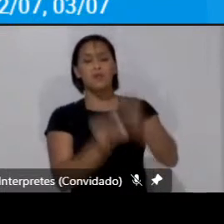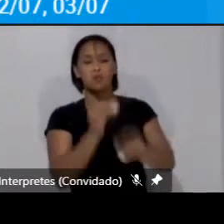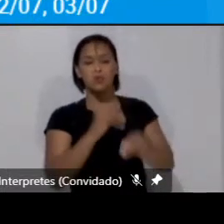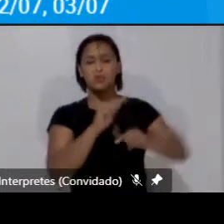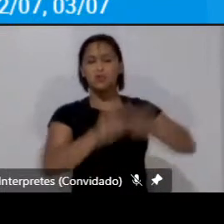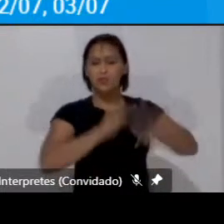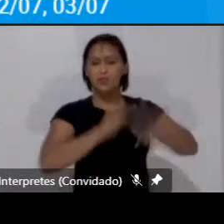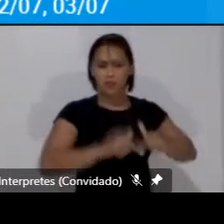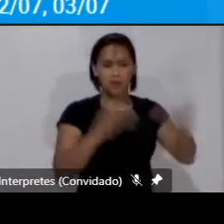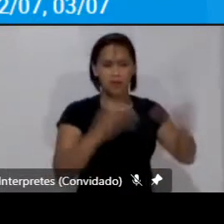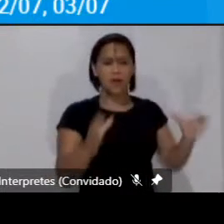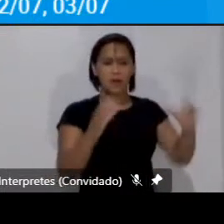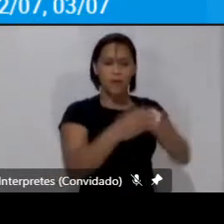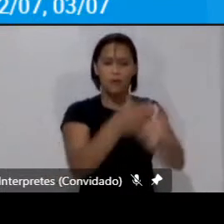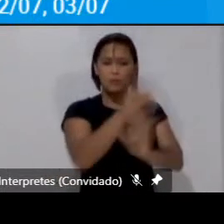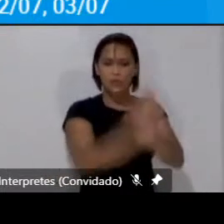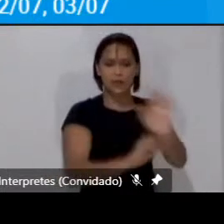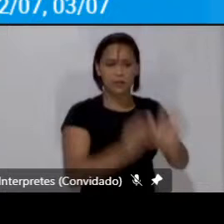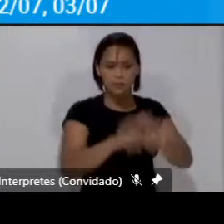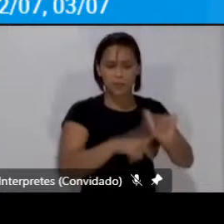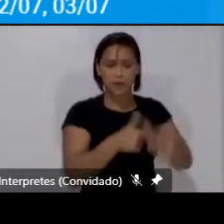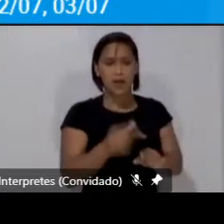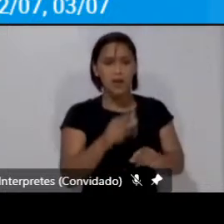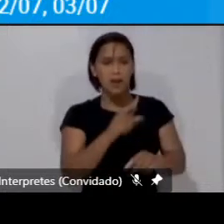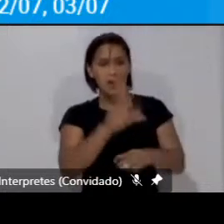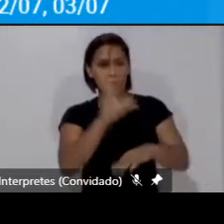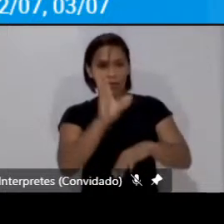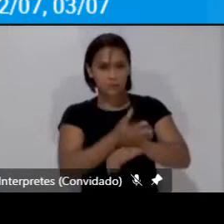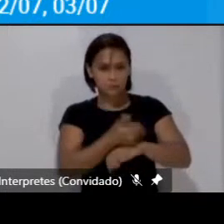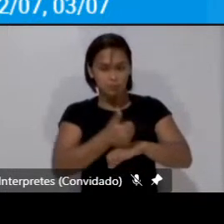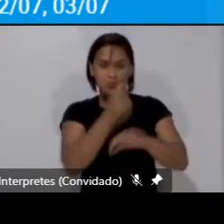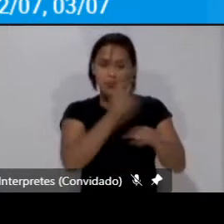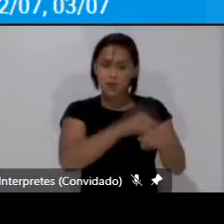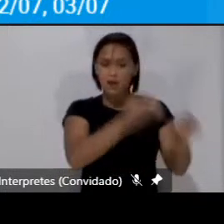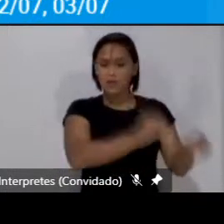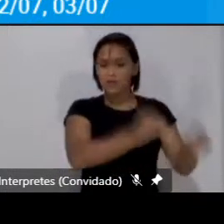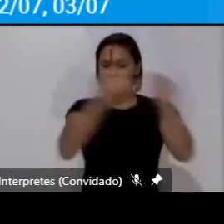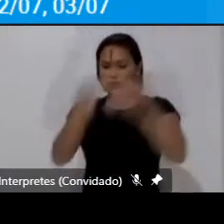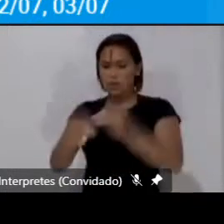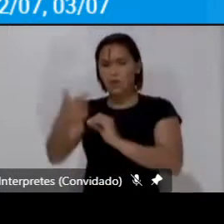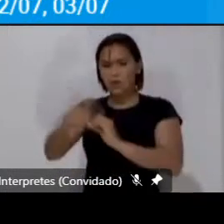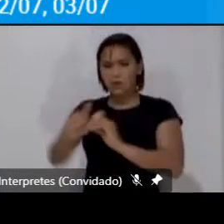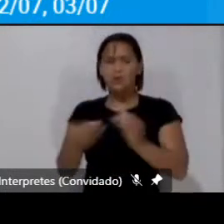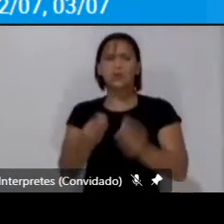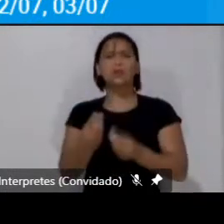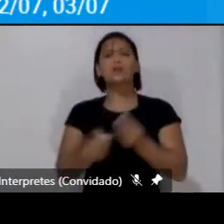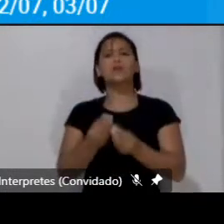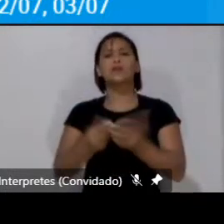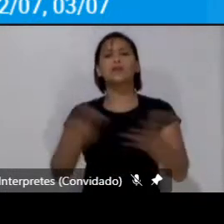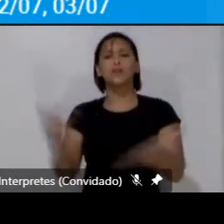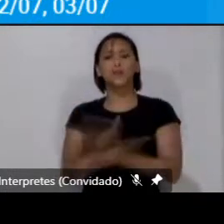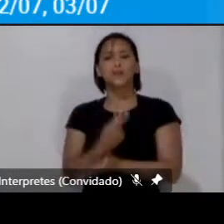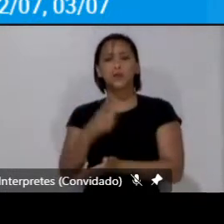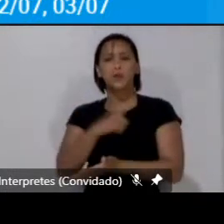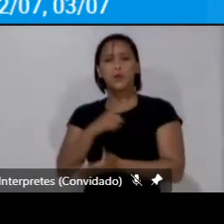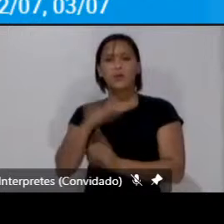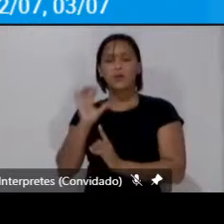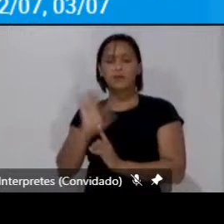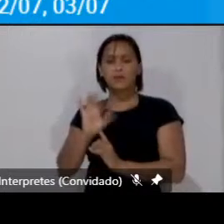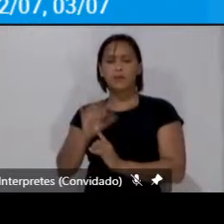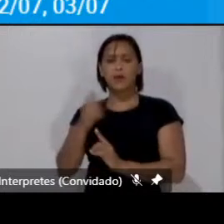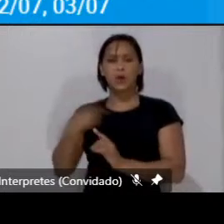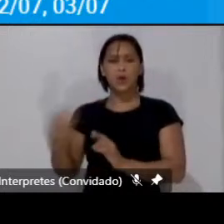está no mesmo ofício porém vai ser deslocado para um outro lugar e como isso tem implicações quanta